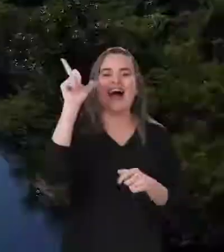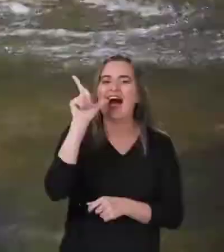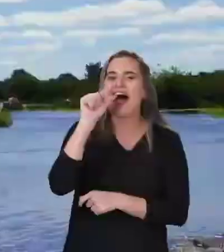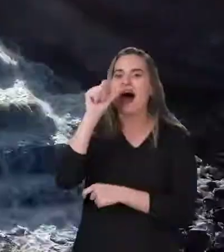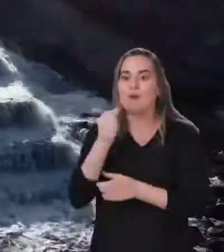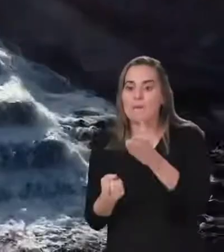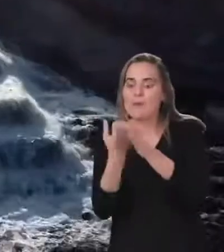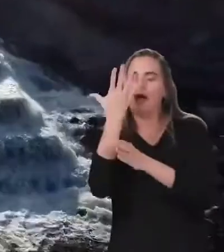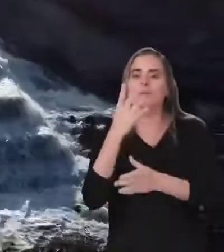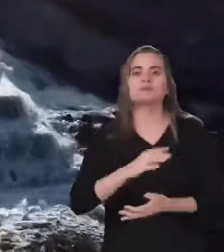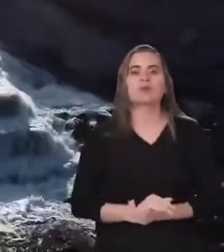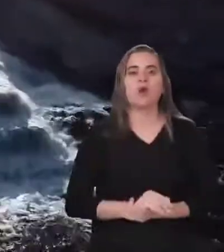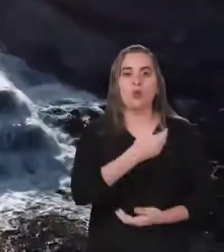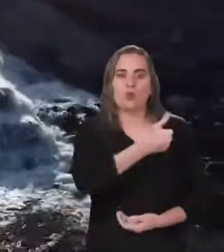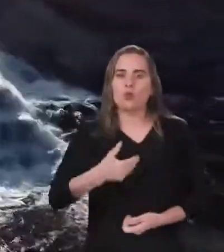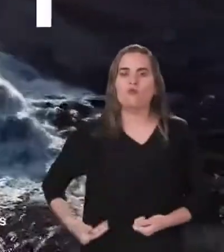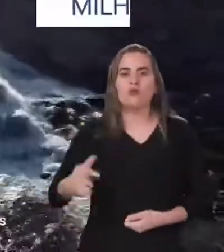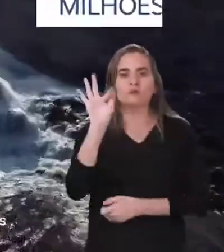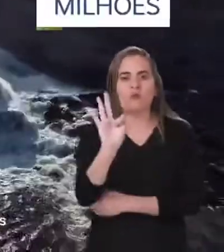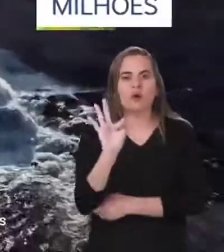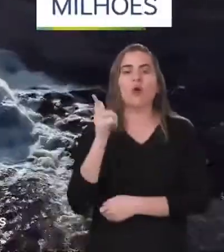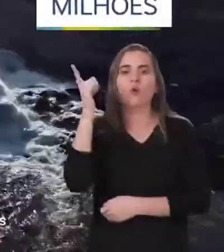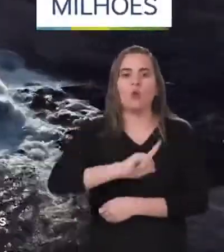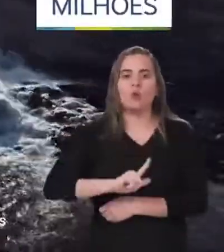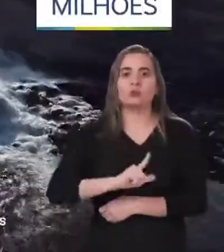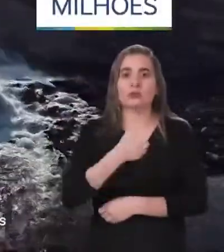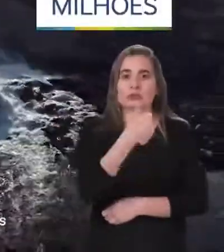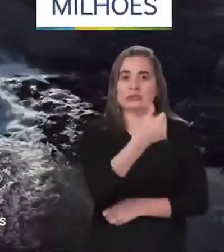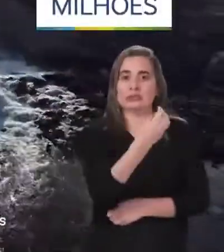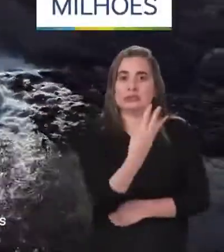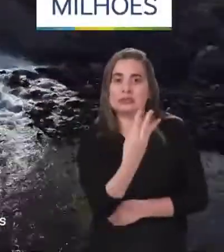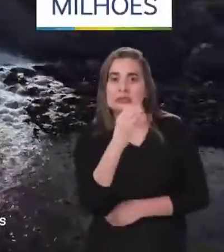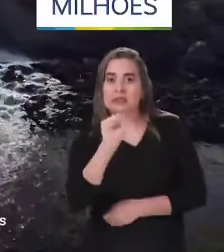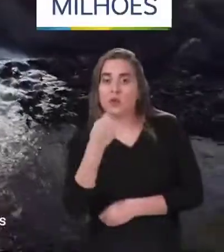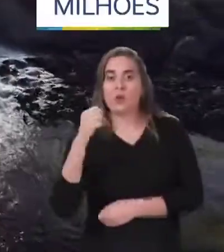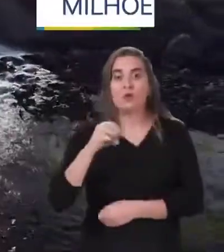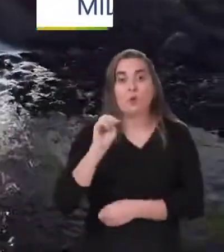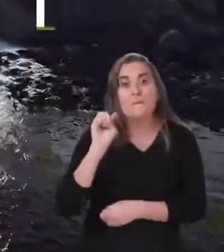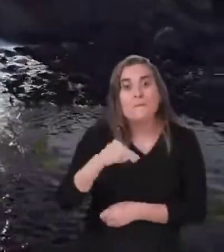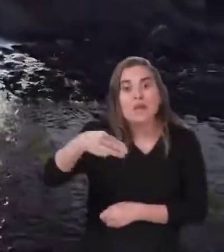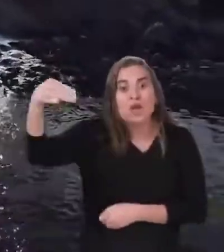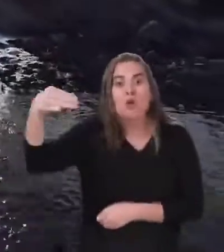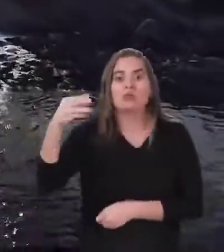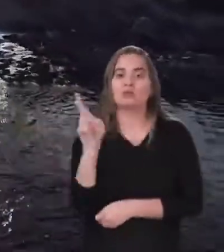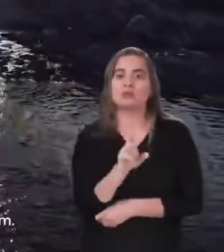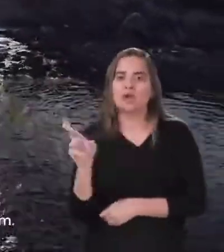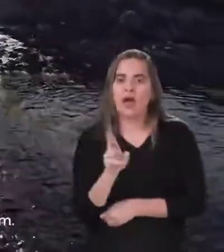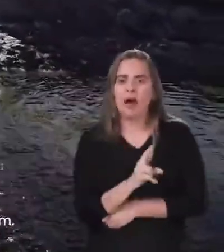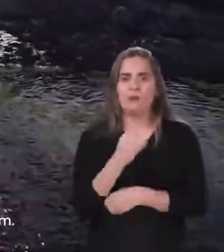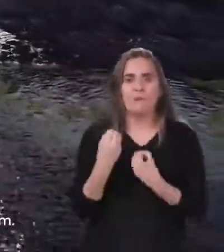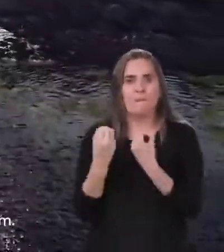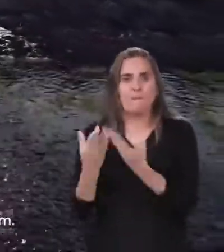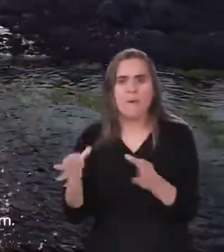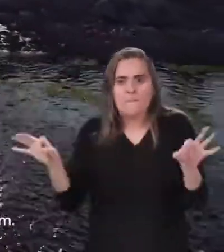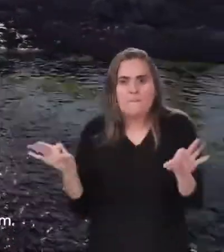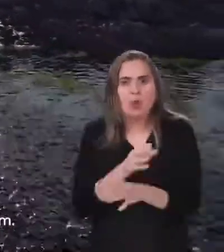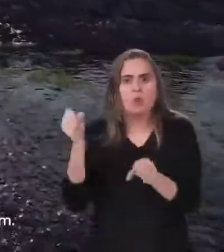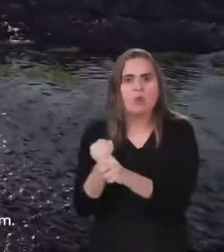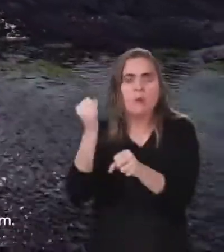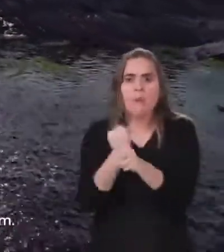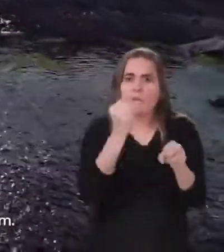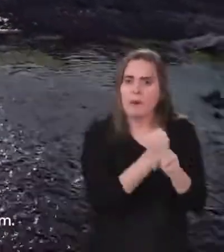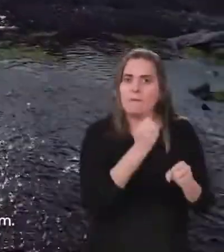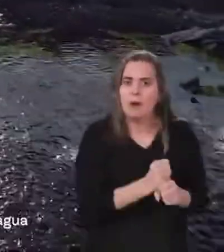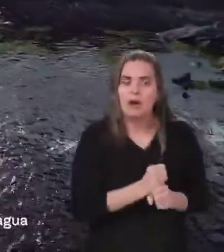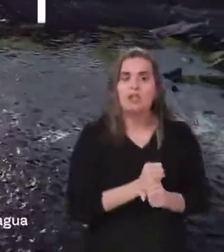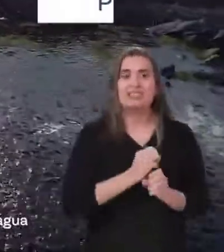O governo federal investiu 638 milhões de reais para fazer e entregar o que outros prometeram e